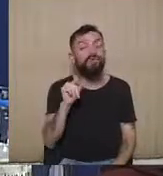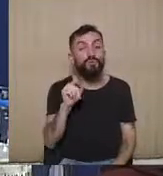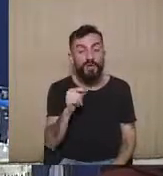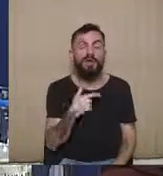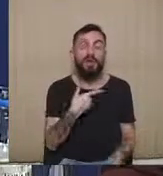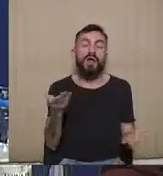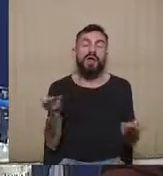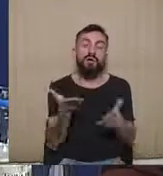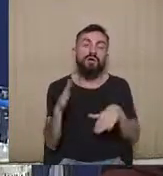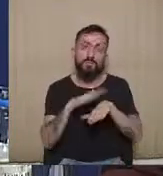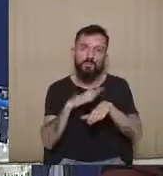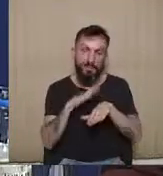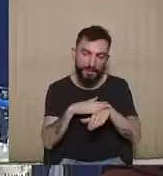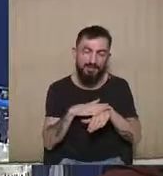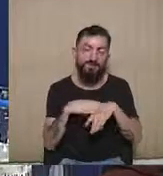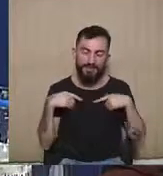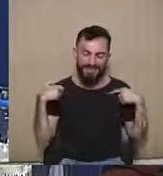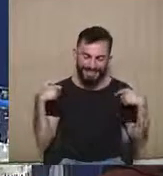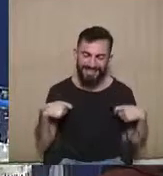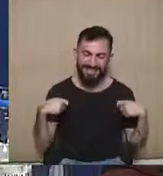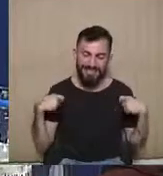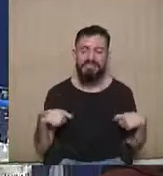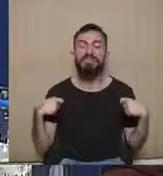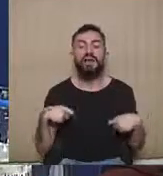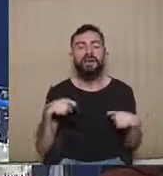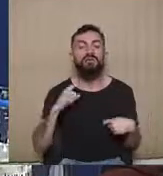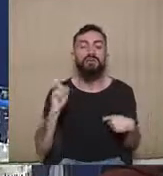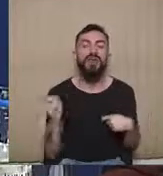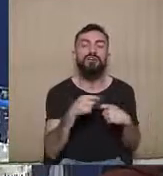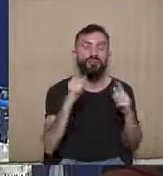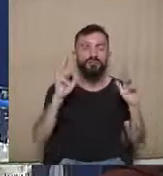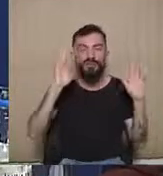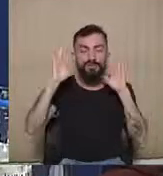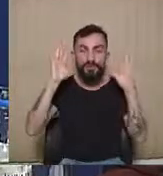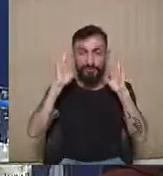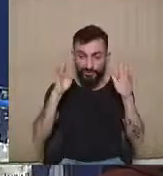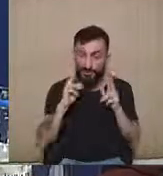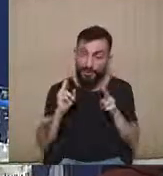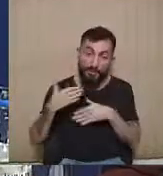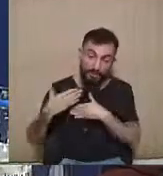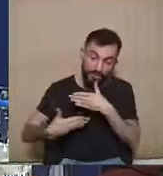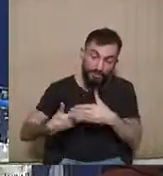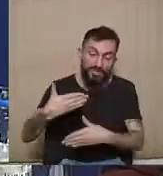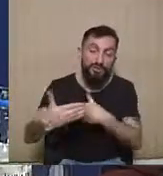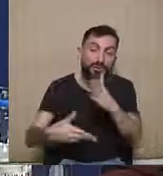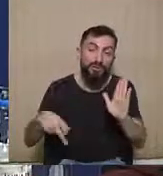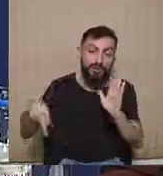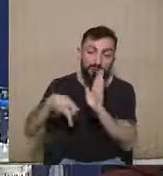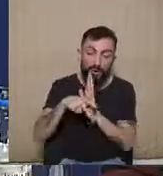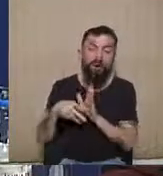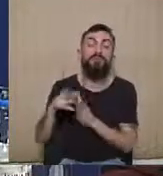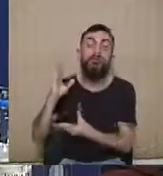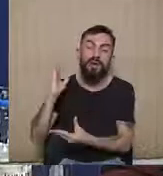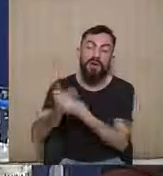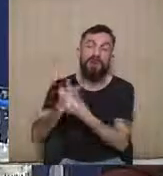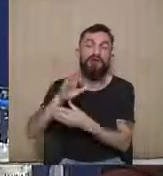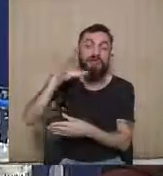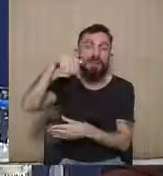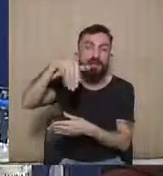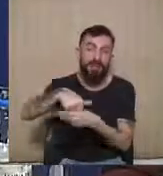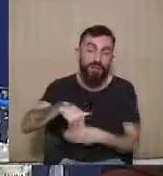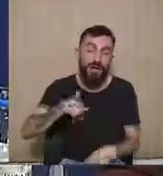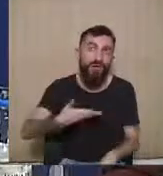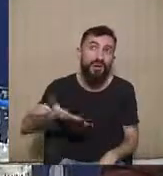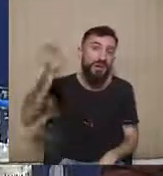Nós estamos num momento em que é necessário refletirmos sobre se os nossos procedimentos, se as nossas ações eleitorais, pensadas há